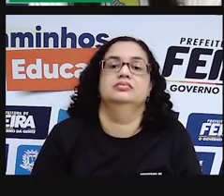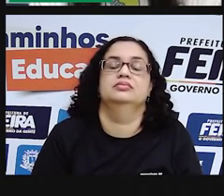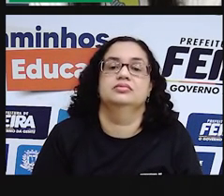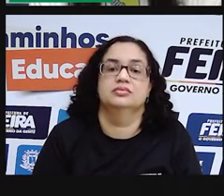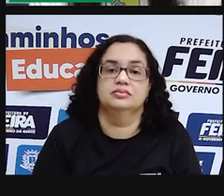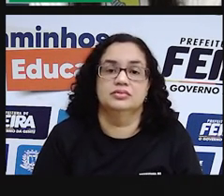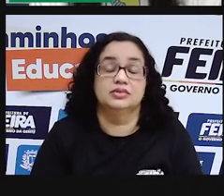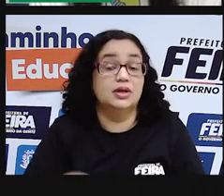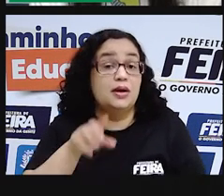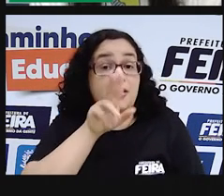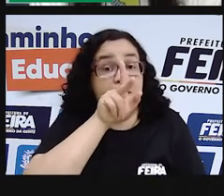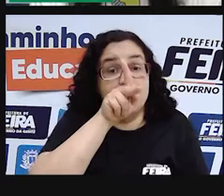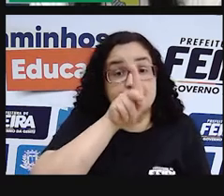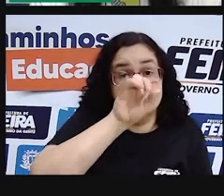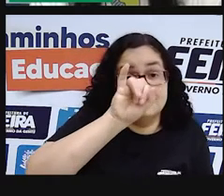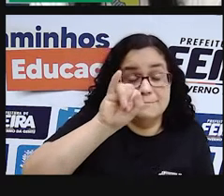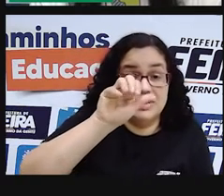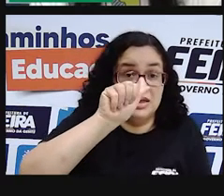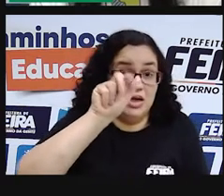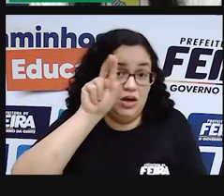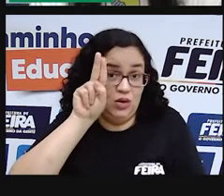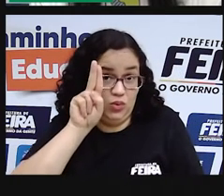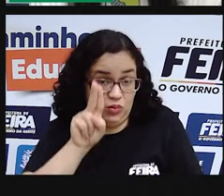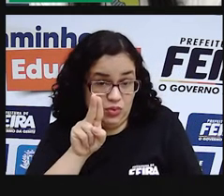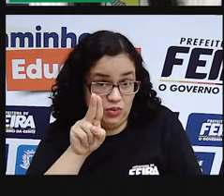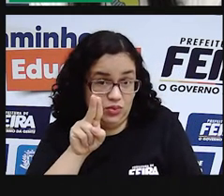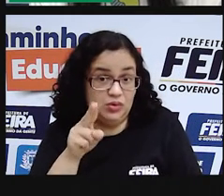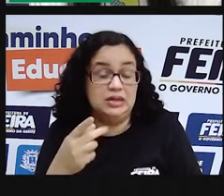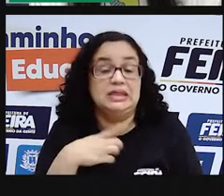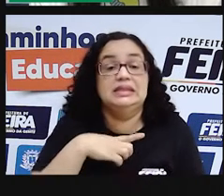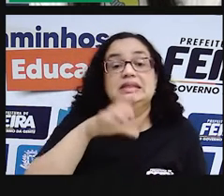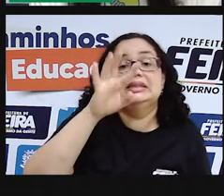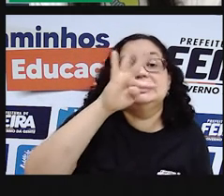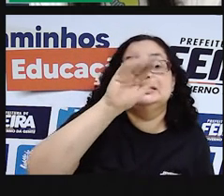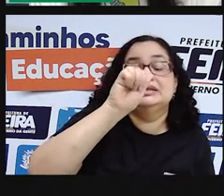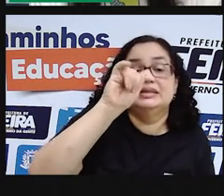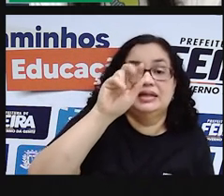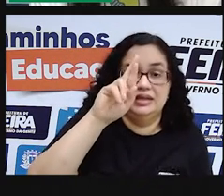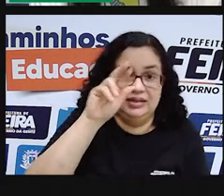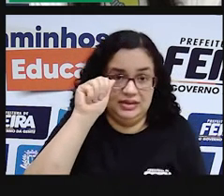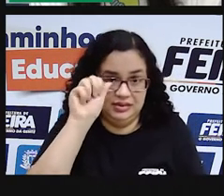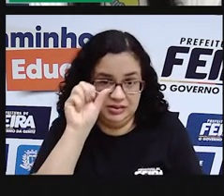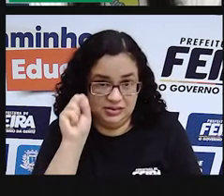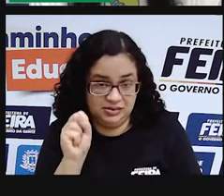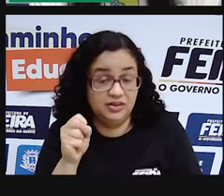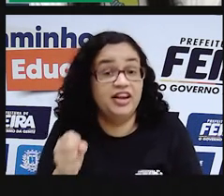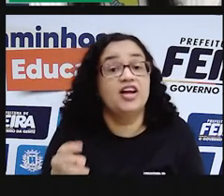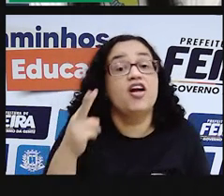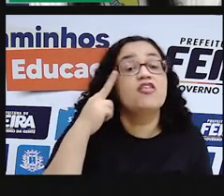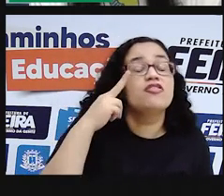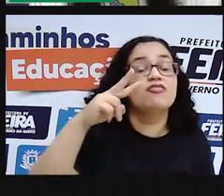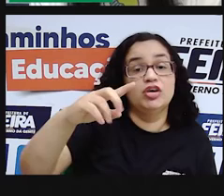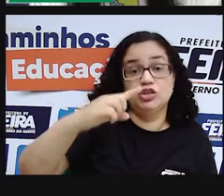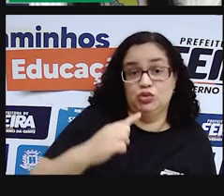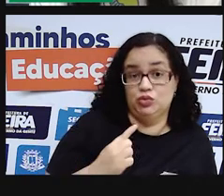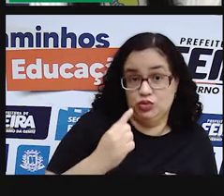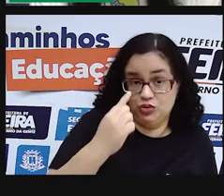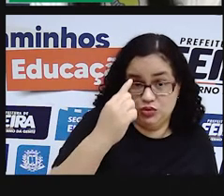Piau e Curimartã, traíras, carás, eram vistos de longe.